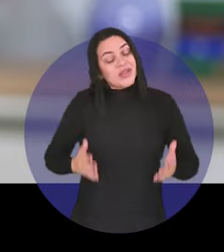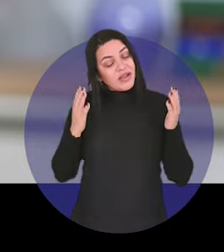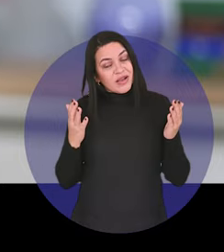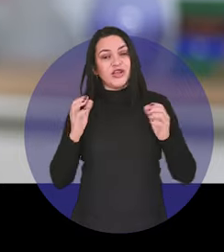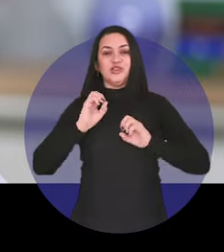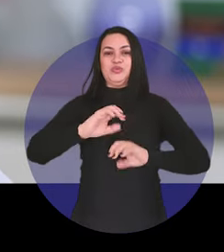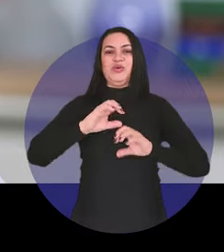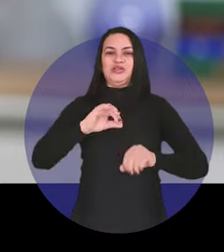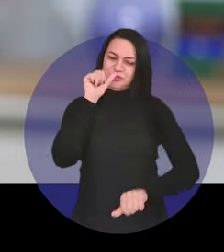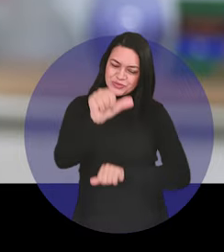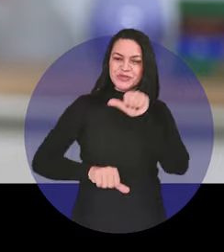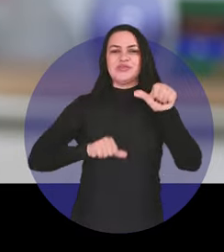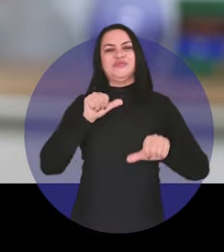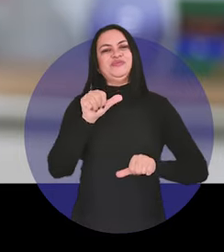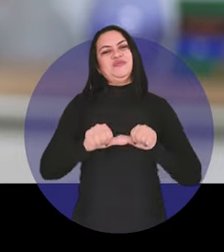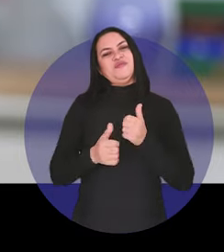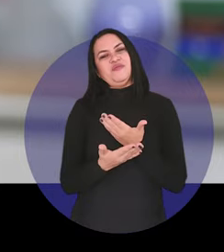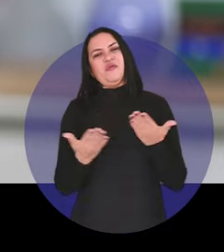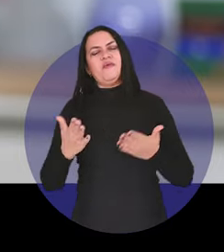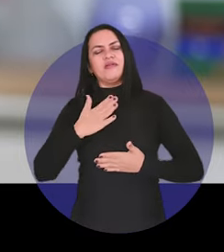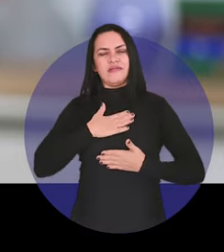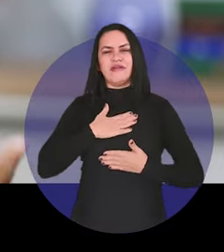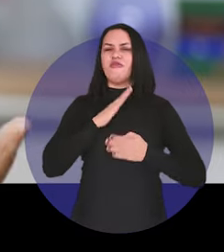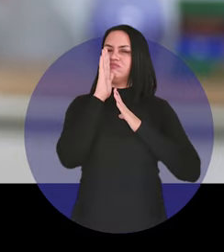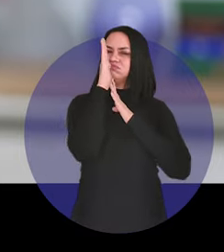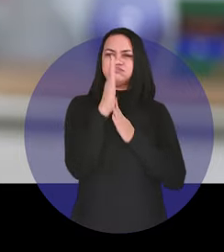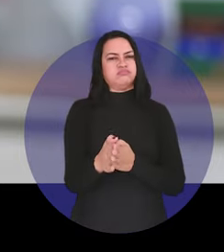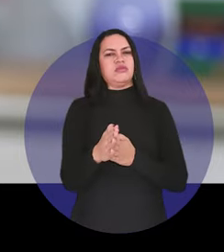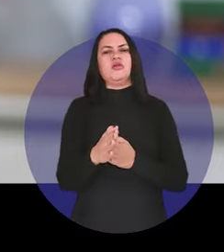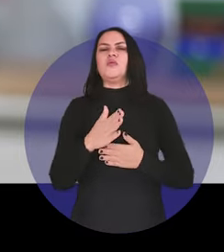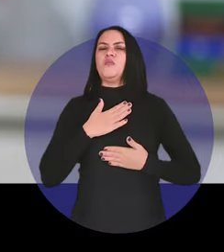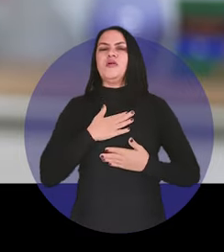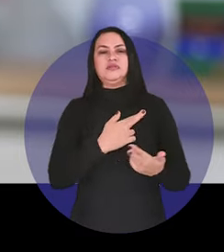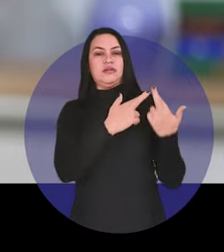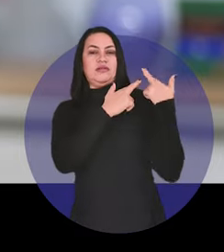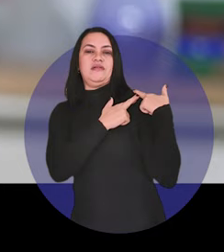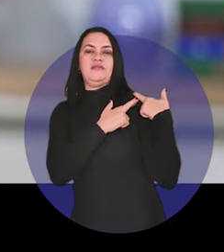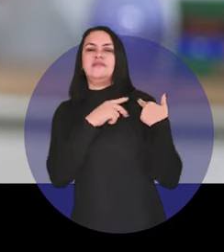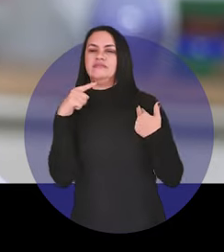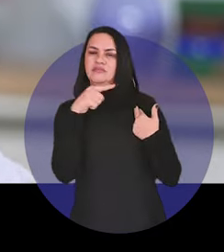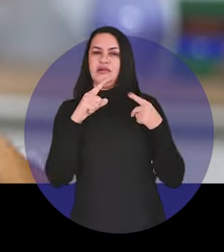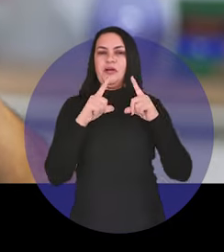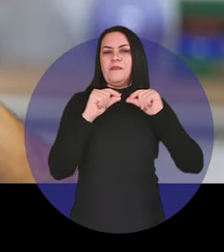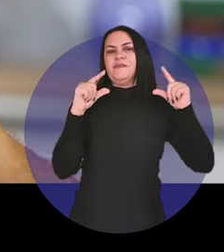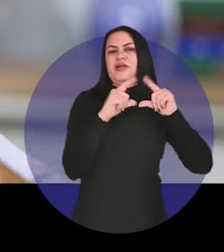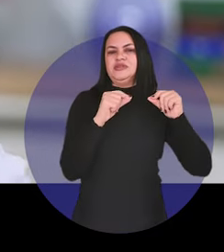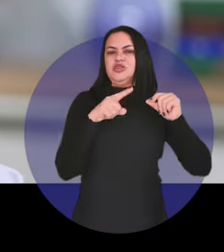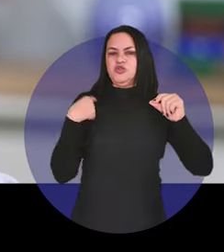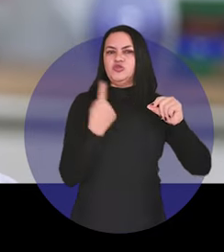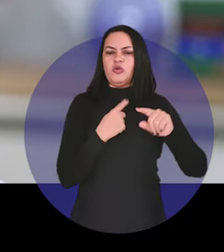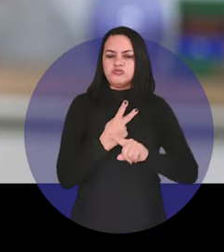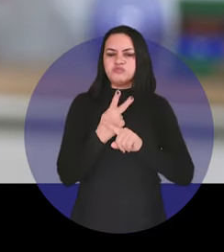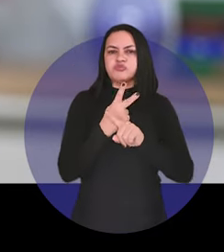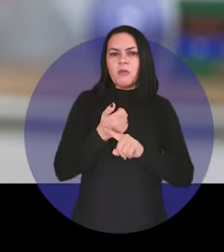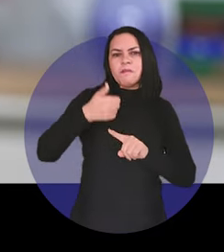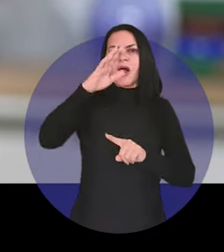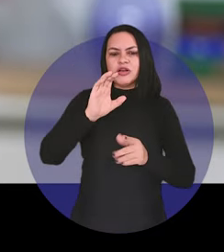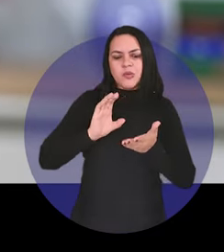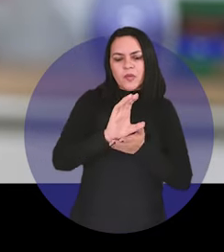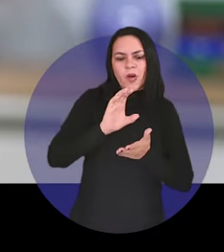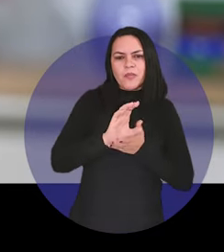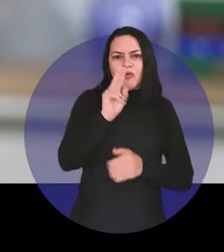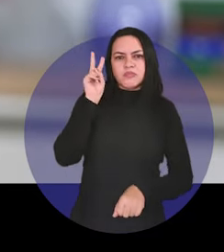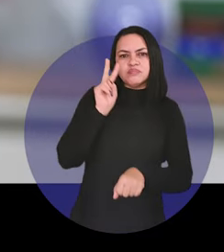educação transforma e eu seguirei com essa missão em Brasília. Vamos buscar mais recursos para